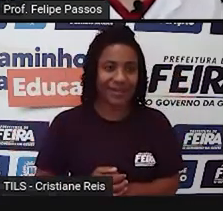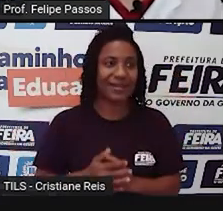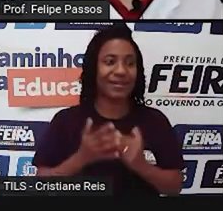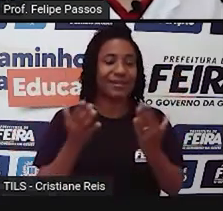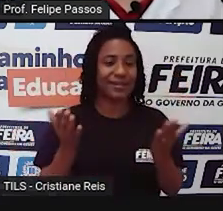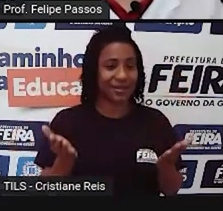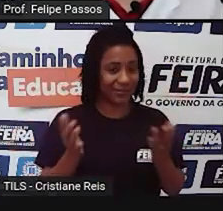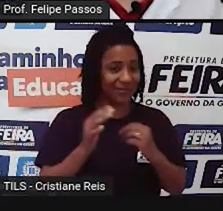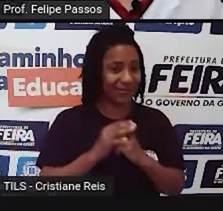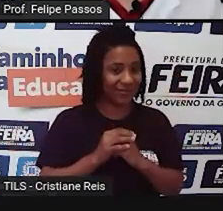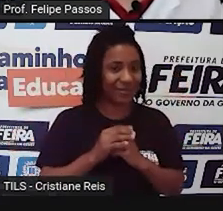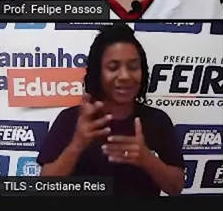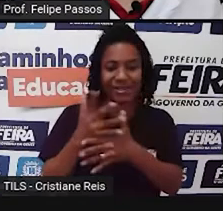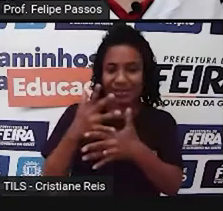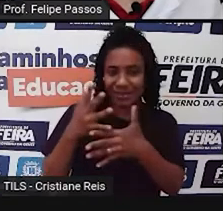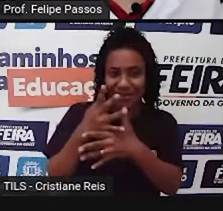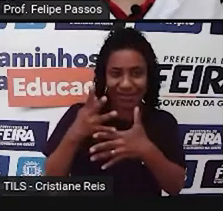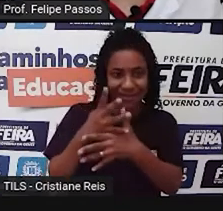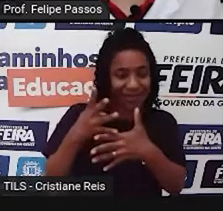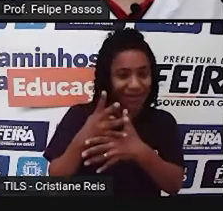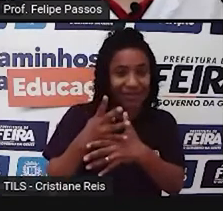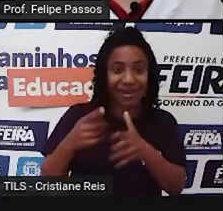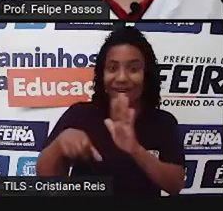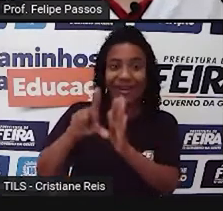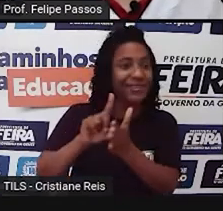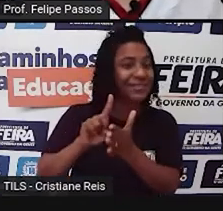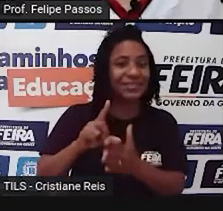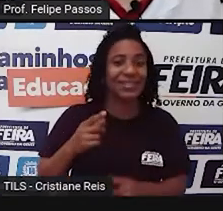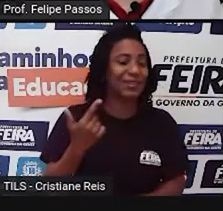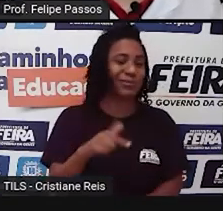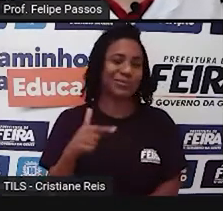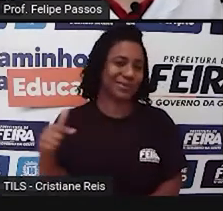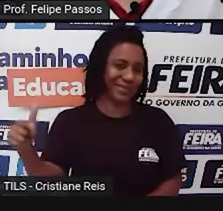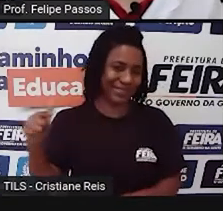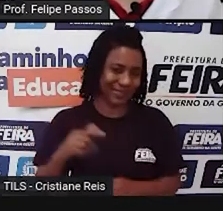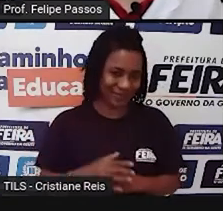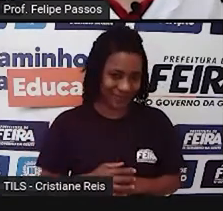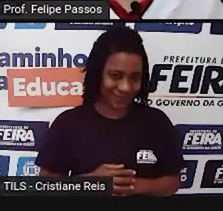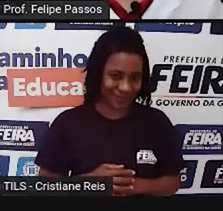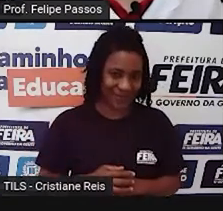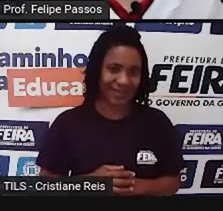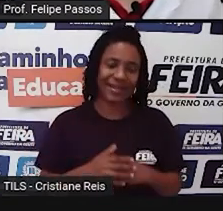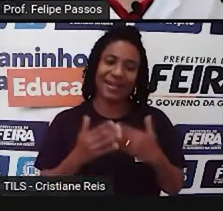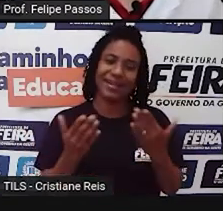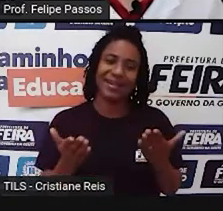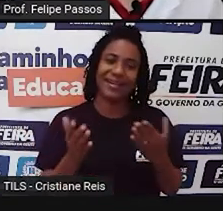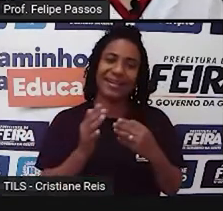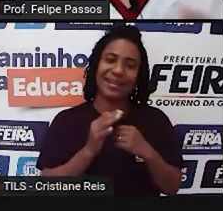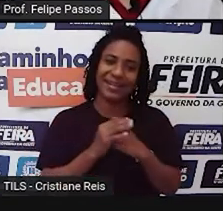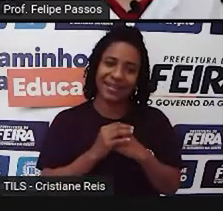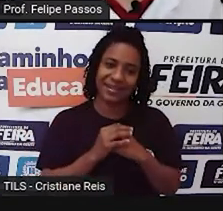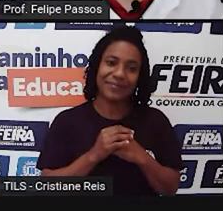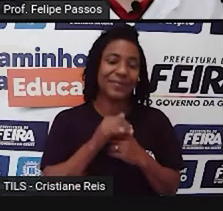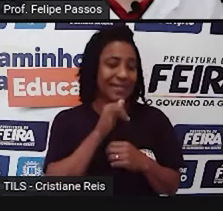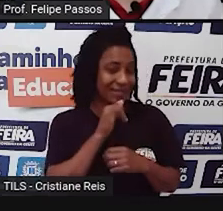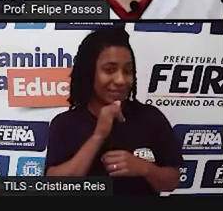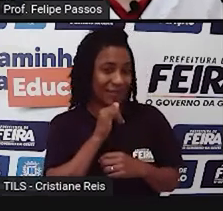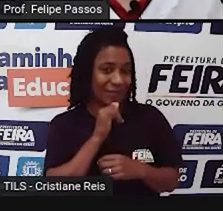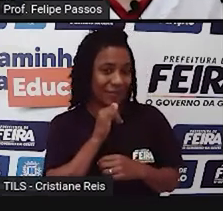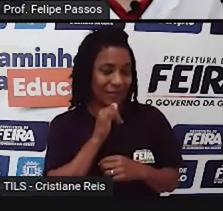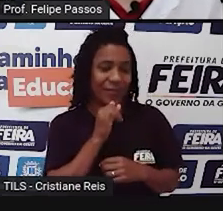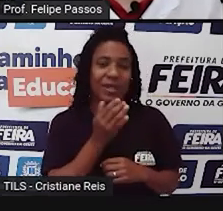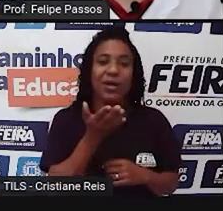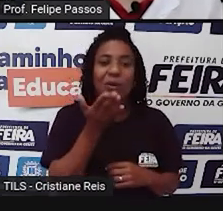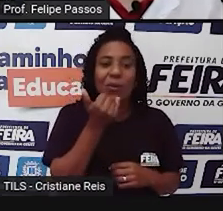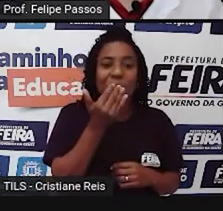nas cidades, no nosso dia a dia, não existiam, né? A forma de fazer, por exemplo, alimentos era